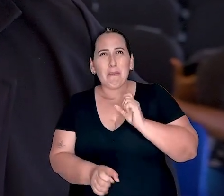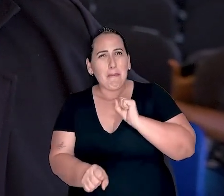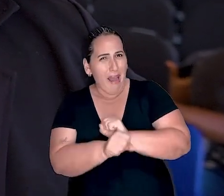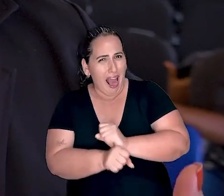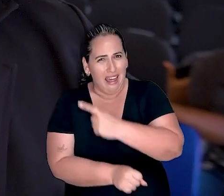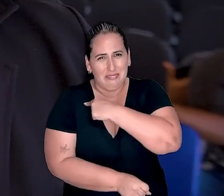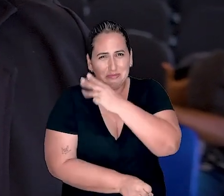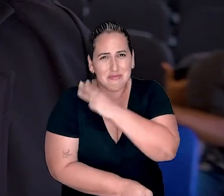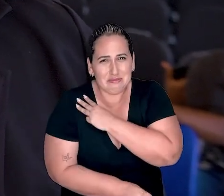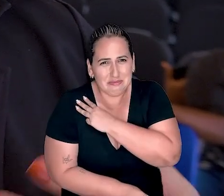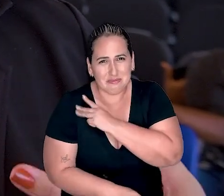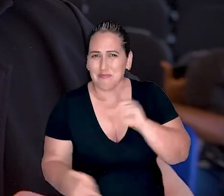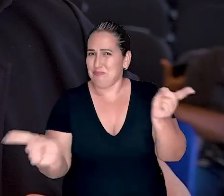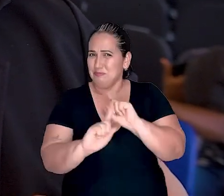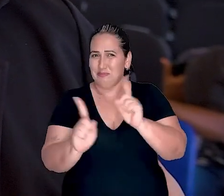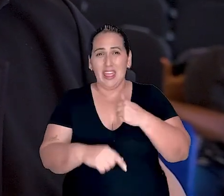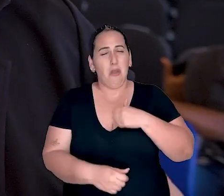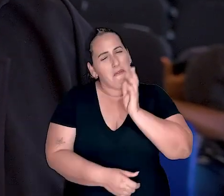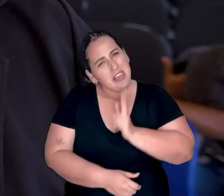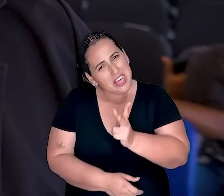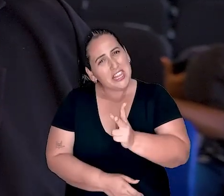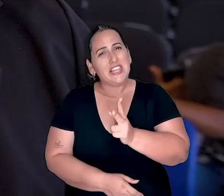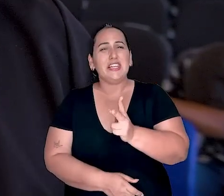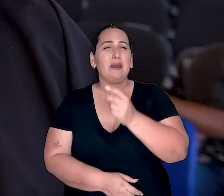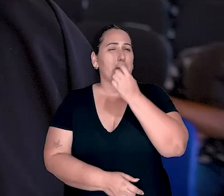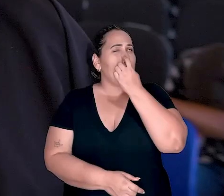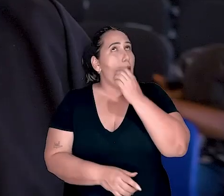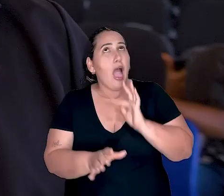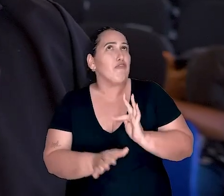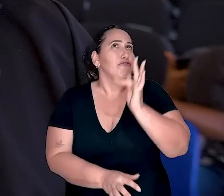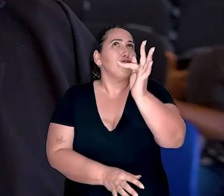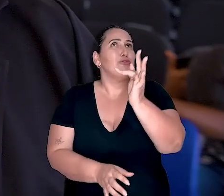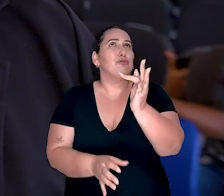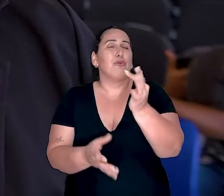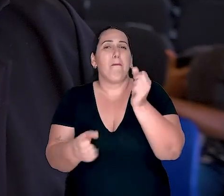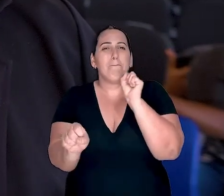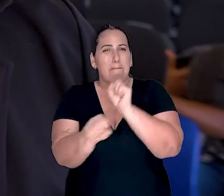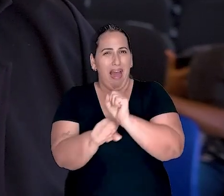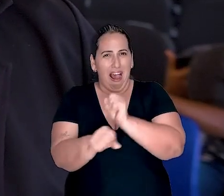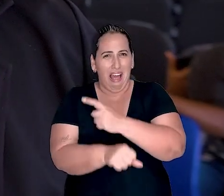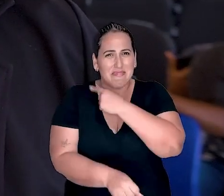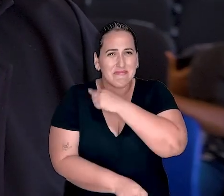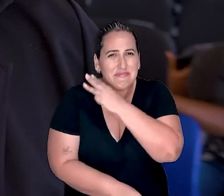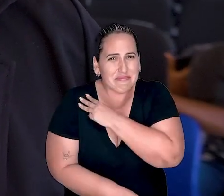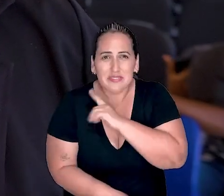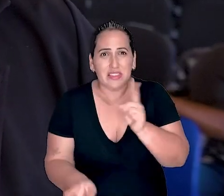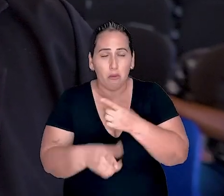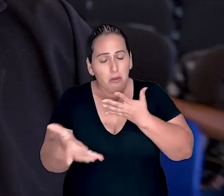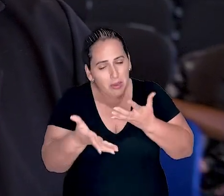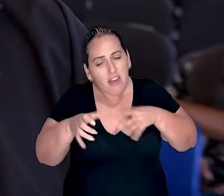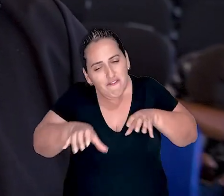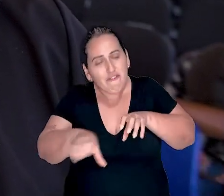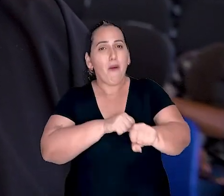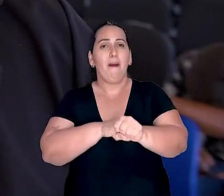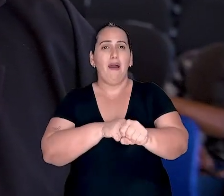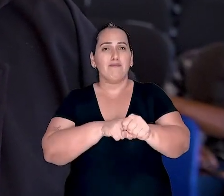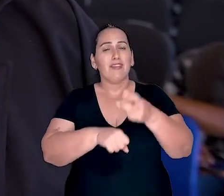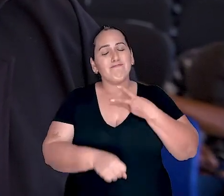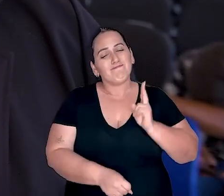médio. Eu queria alcançar, almejar, eu sempre almejei o ensino superior e foi isso que eu